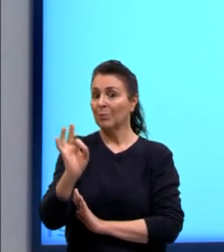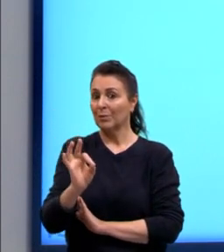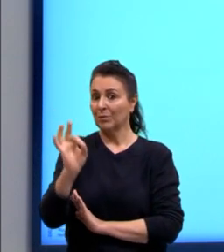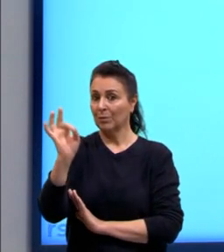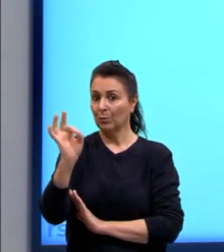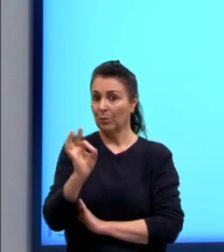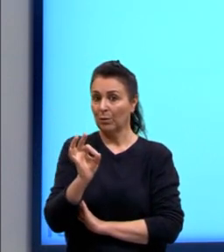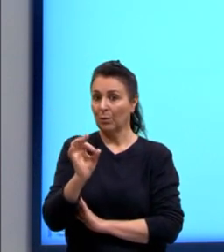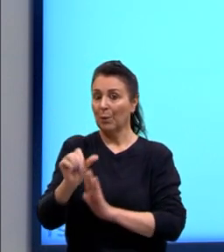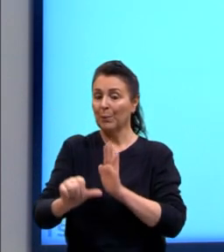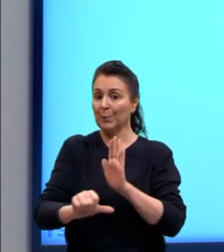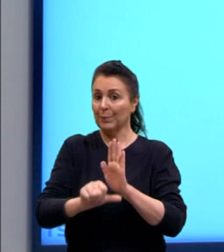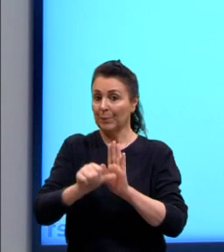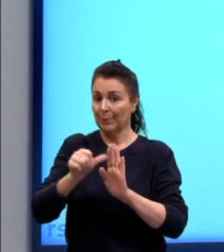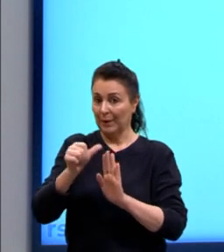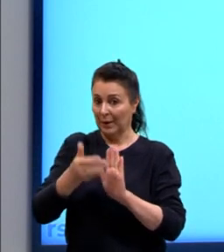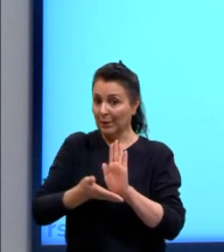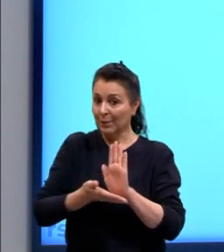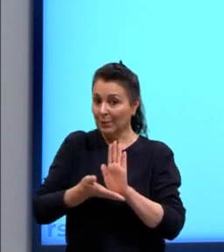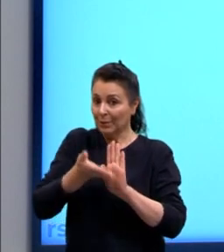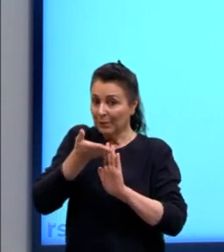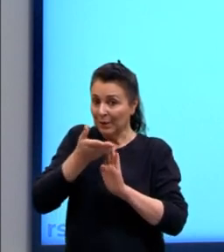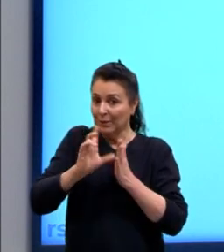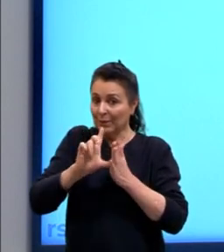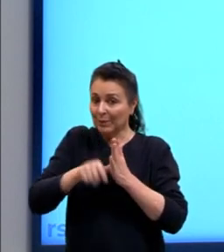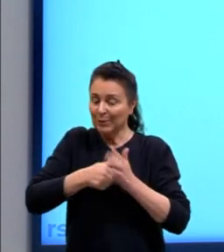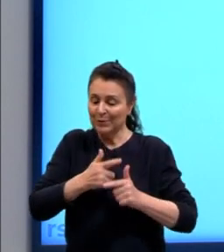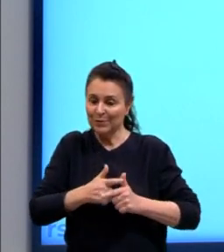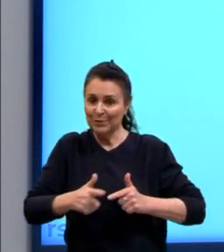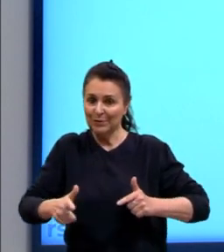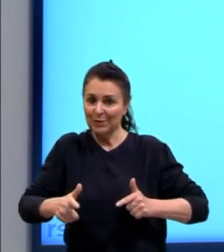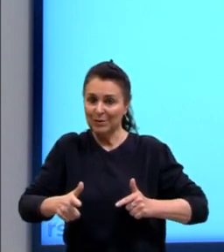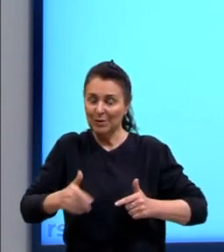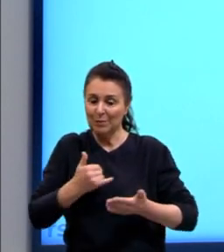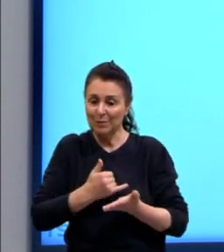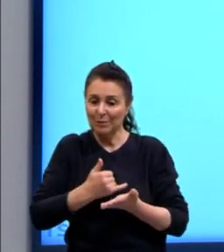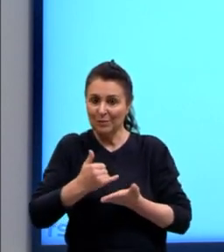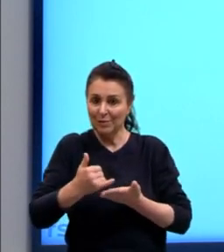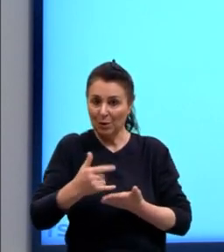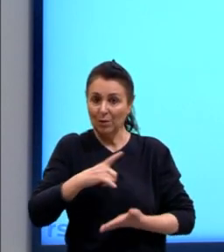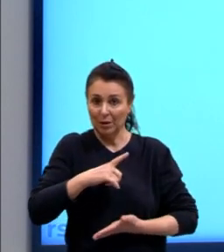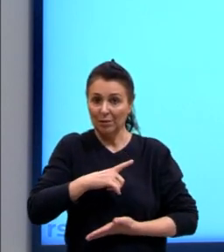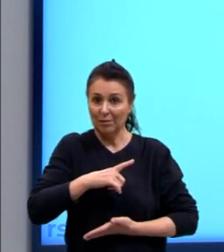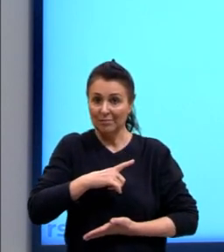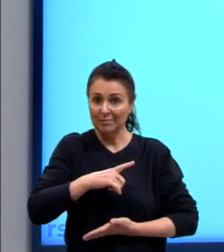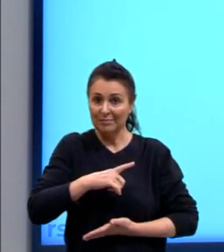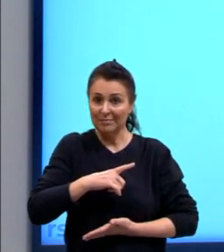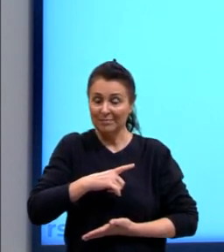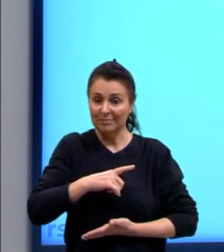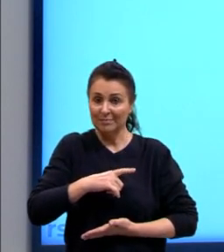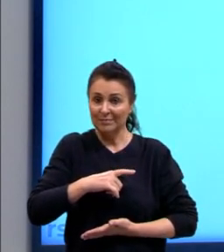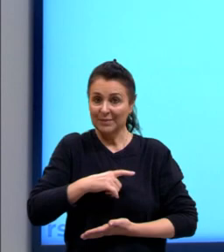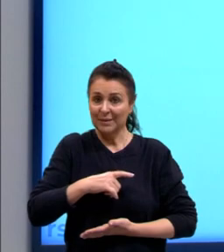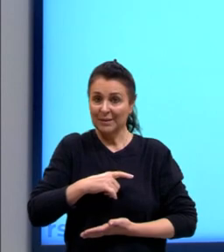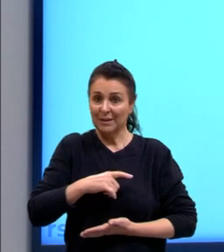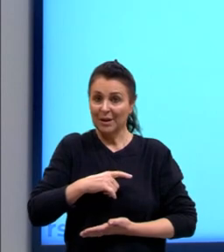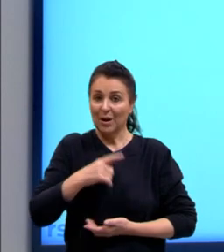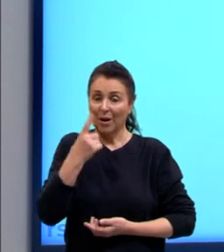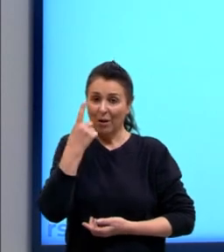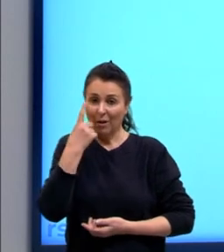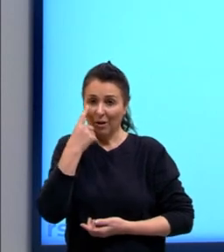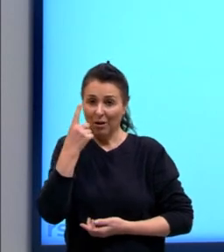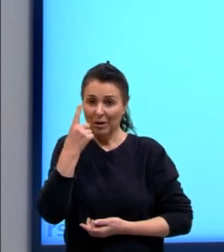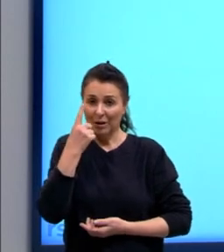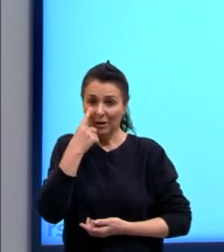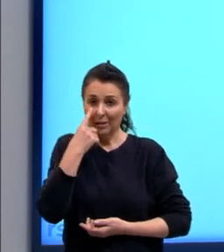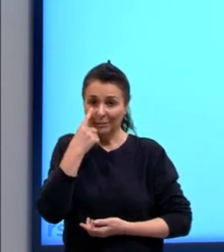a gente vê primeiro o aumento, e depois divide pelo valor inicial que nós tínhamos. Aqui, eu quero